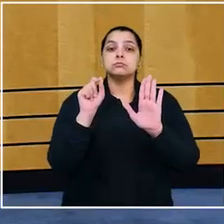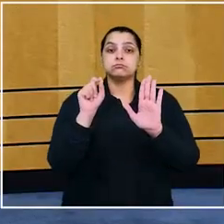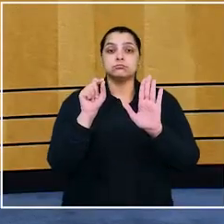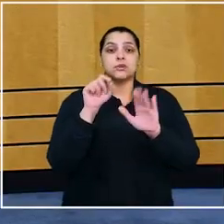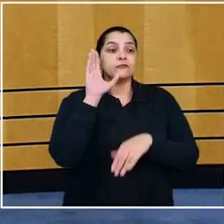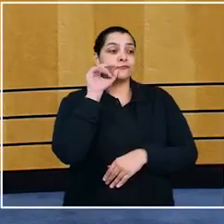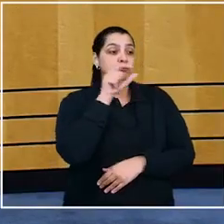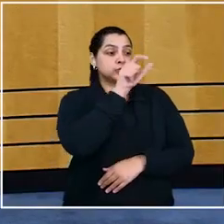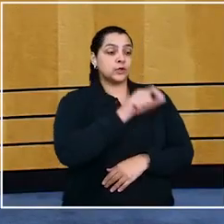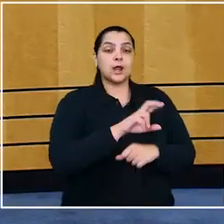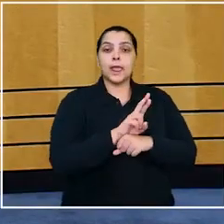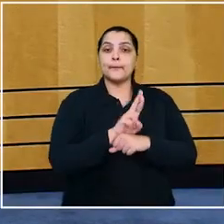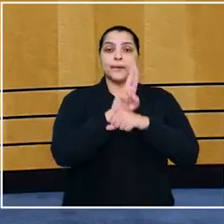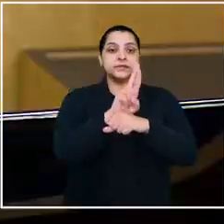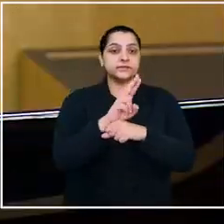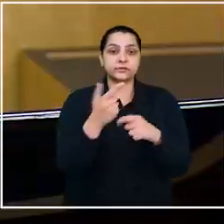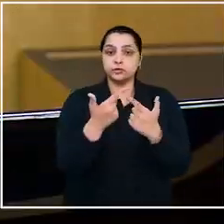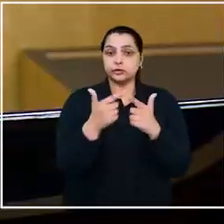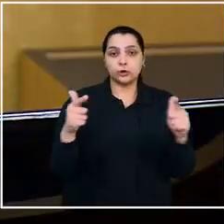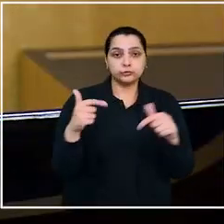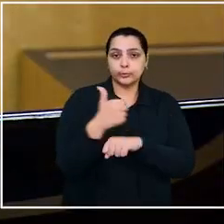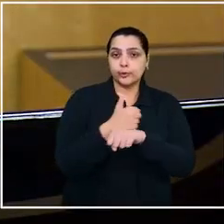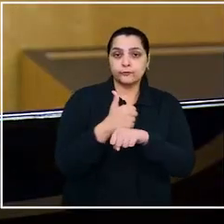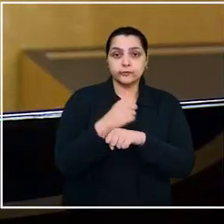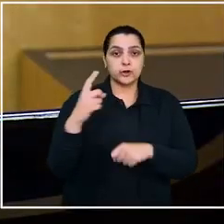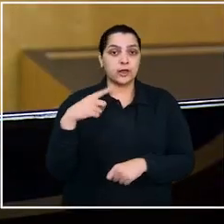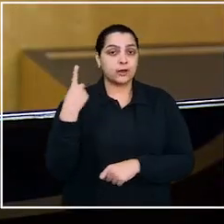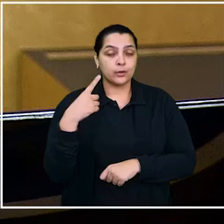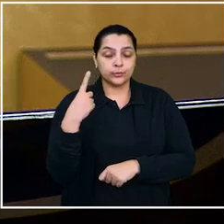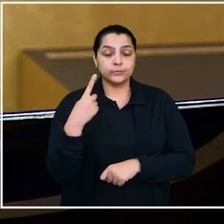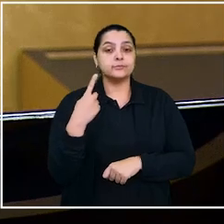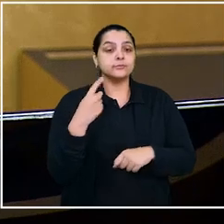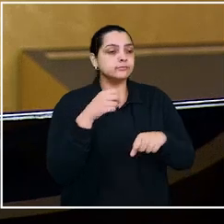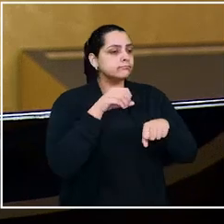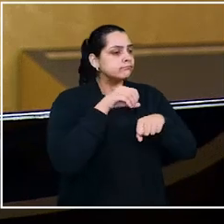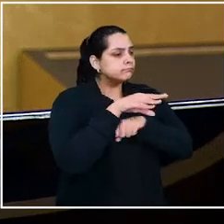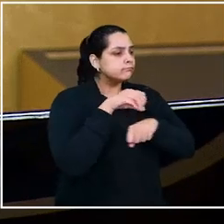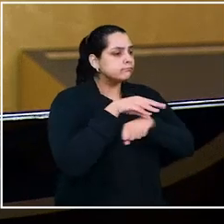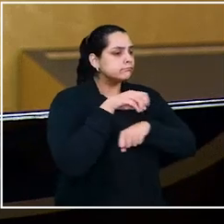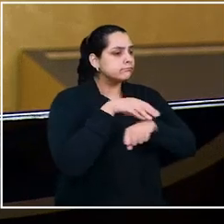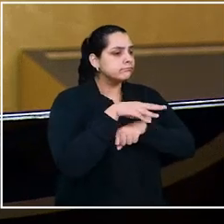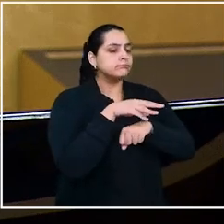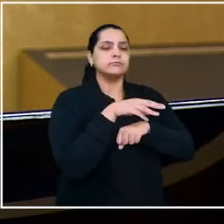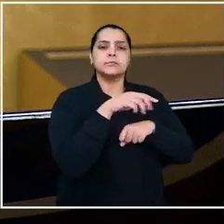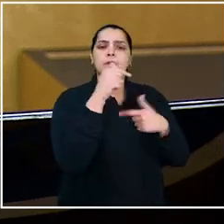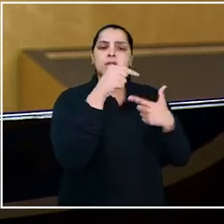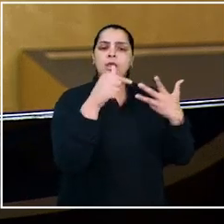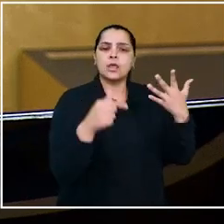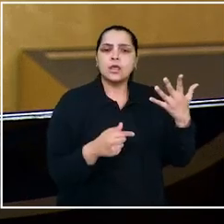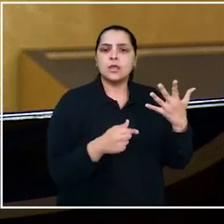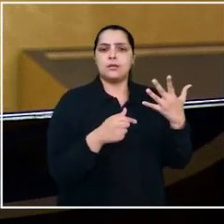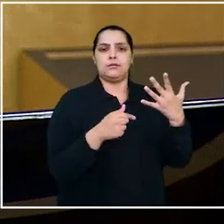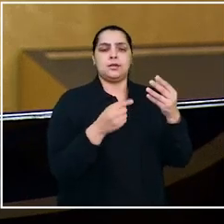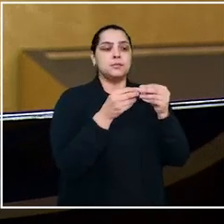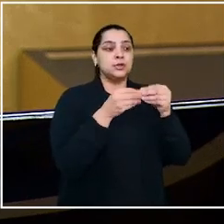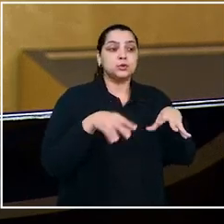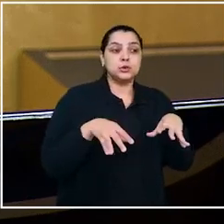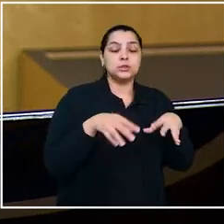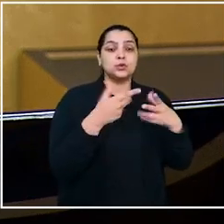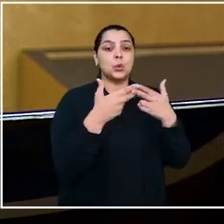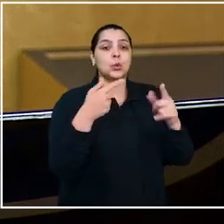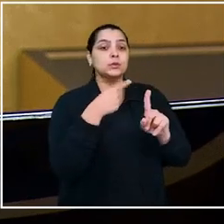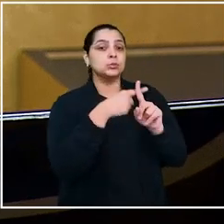empregado não foi representado por um profissional da advocacia que o orientasse sobre os benefícios e